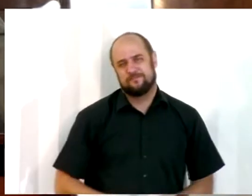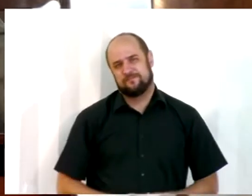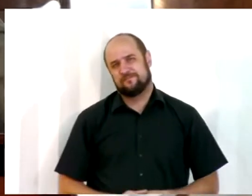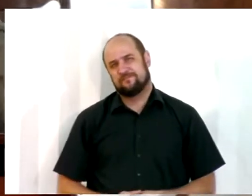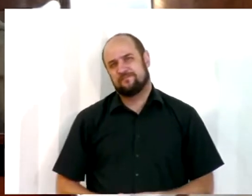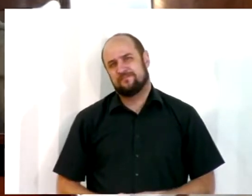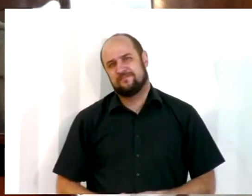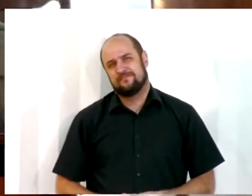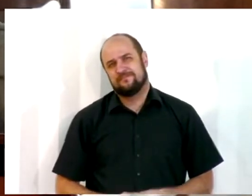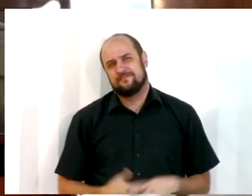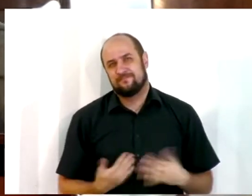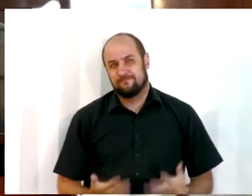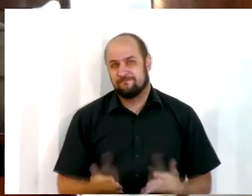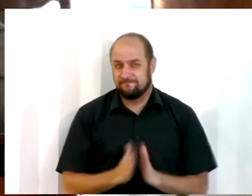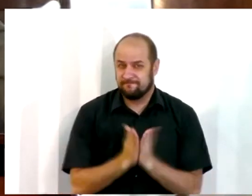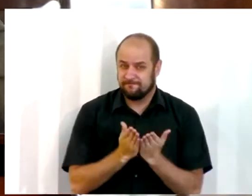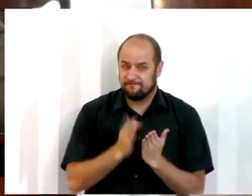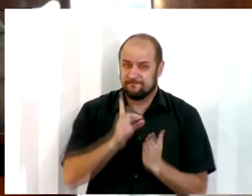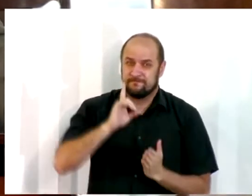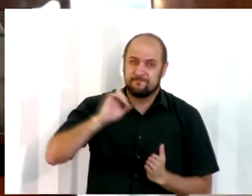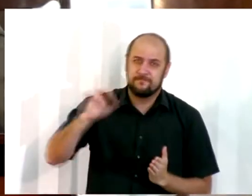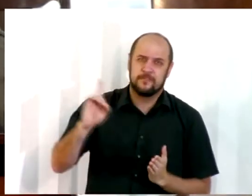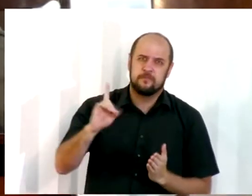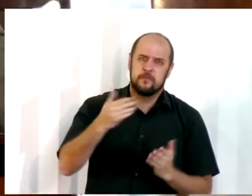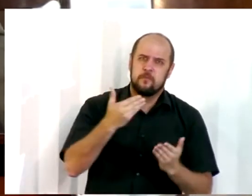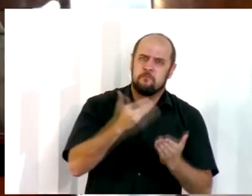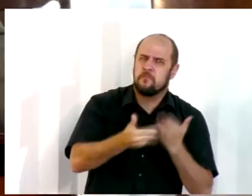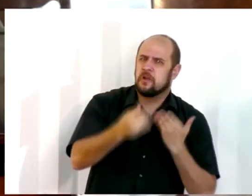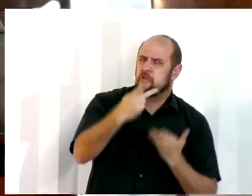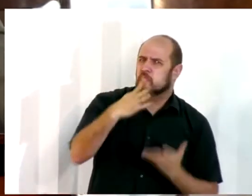A Bíblia, a palavra de Deus está perdida dentro da sua casa?